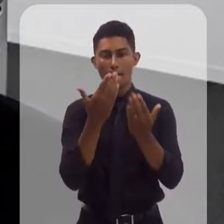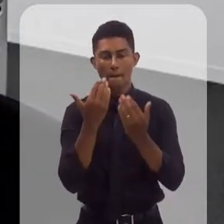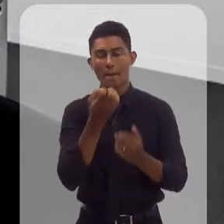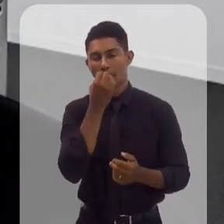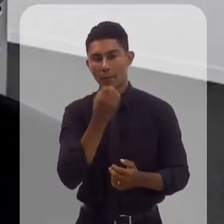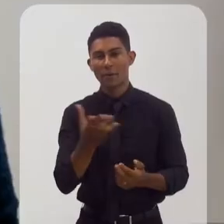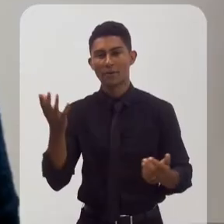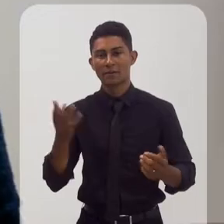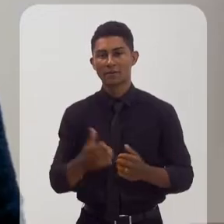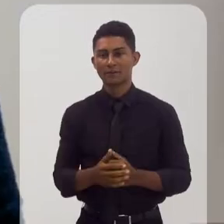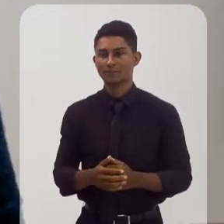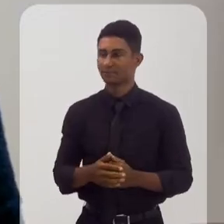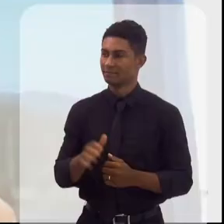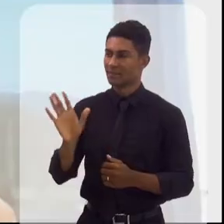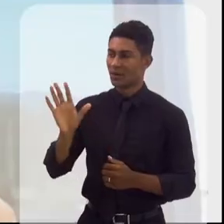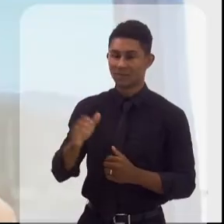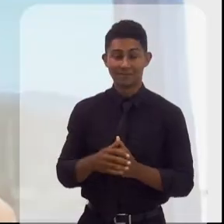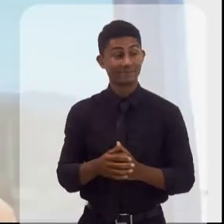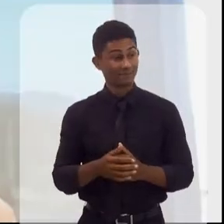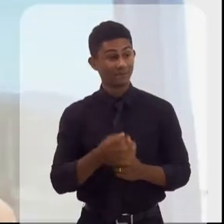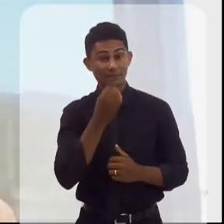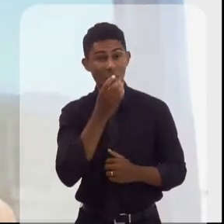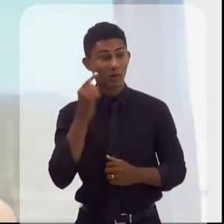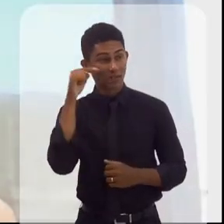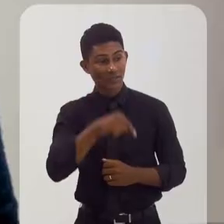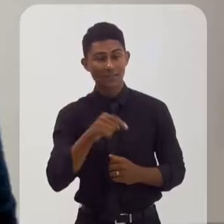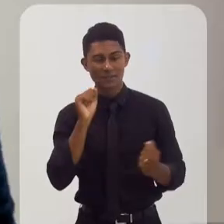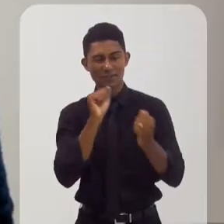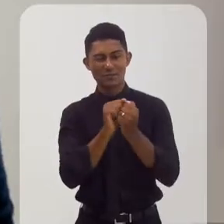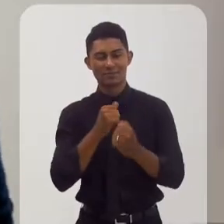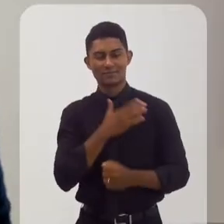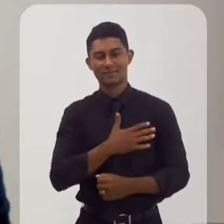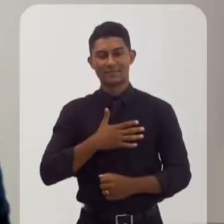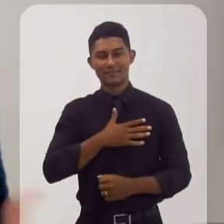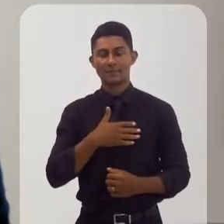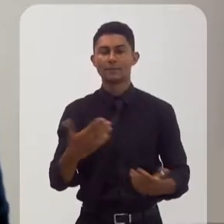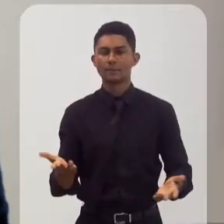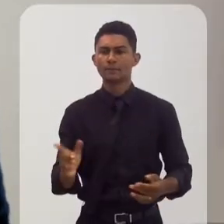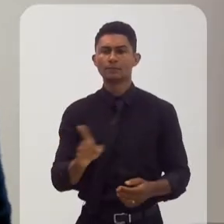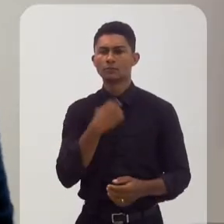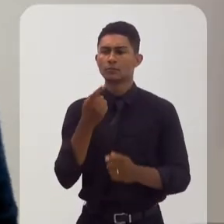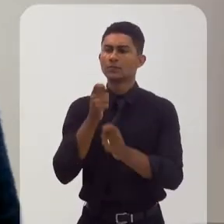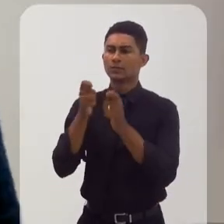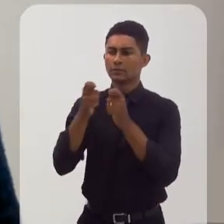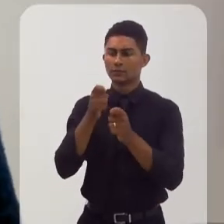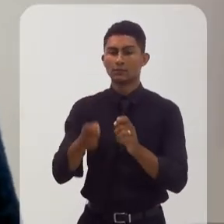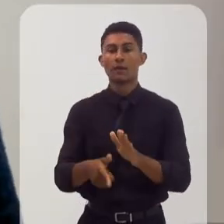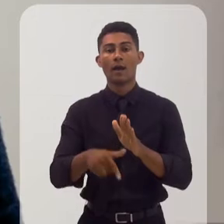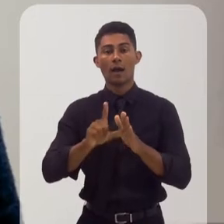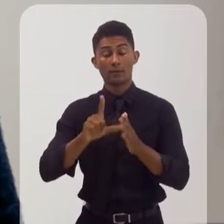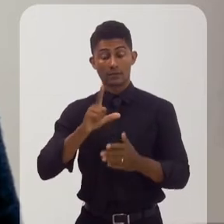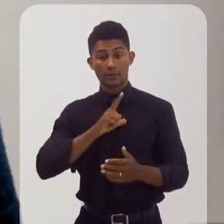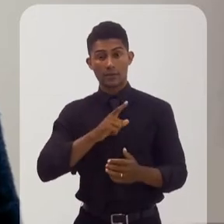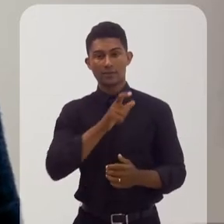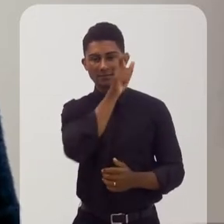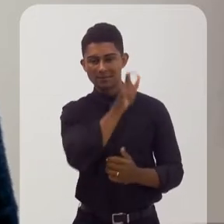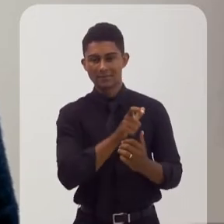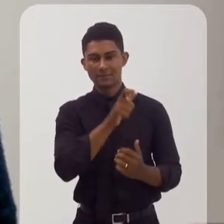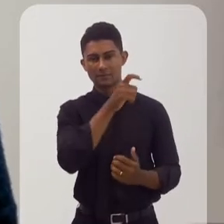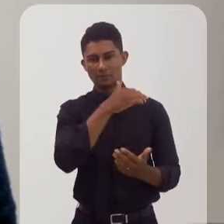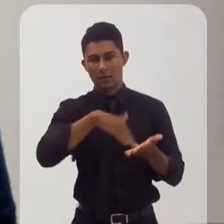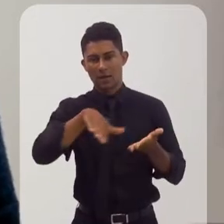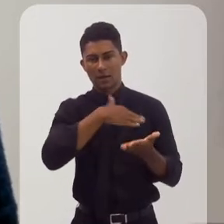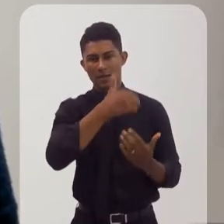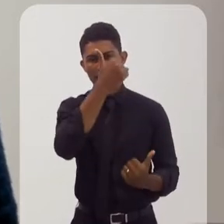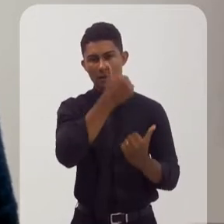Geísa e Eduardo. Oi, Eduardo! Prazer estar participando com vocês aqui. Antes de iniciarmos a nossa entrevista, vamos ouvir o subsecretário de